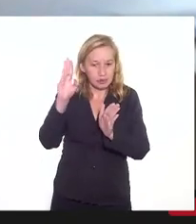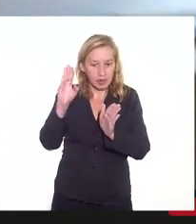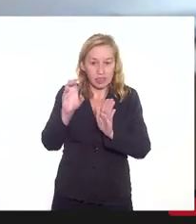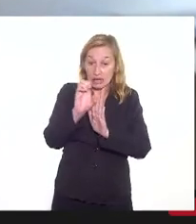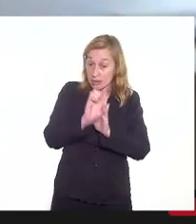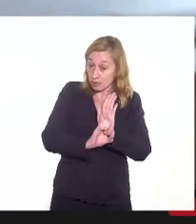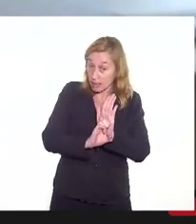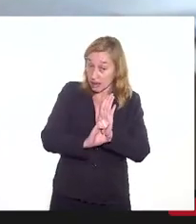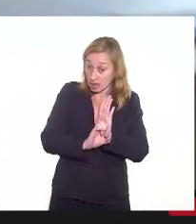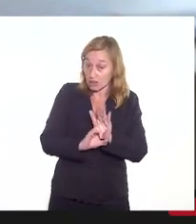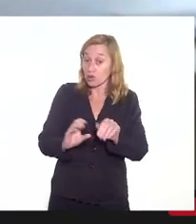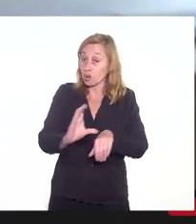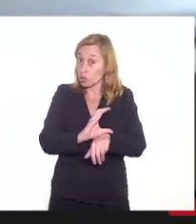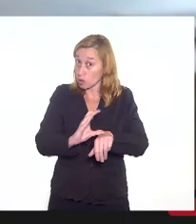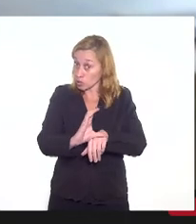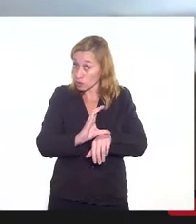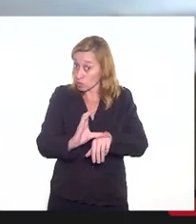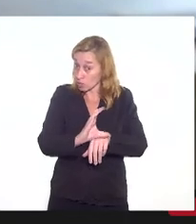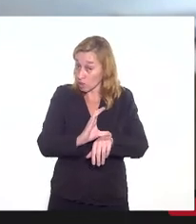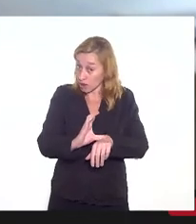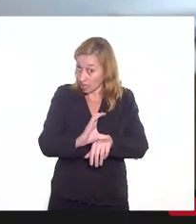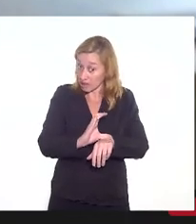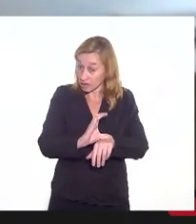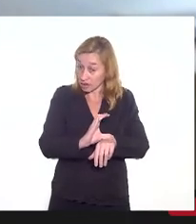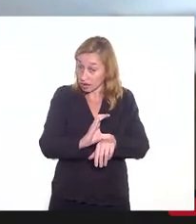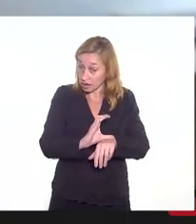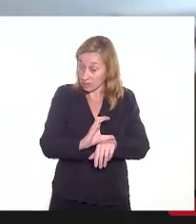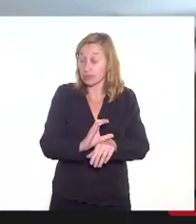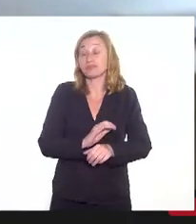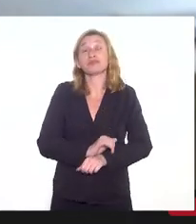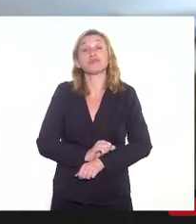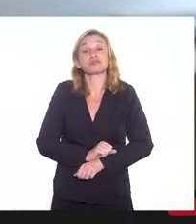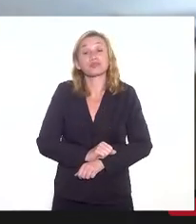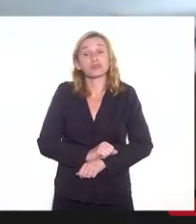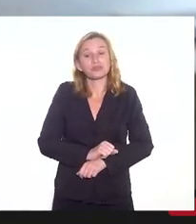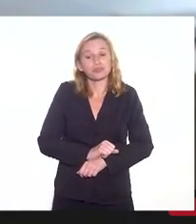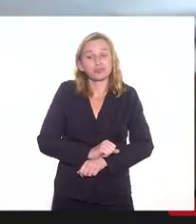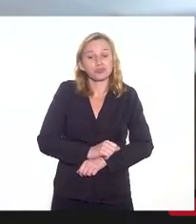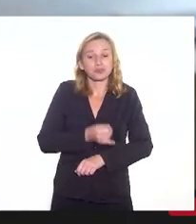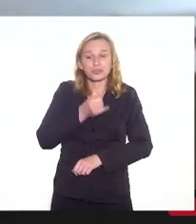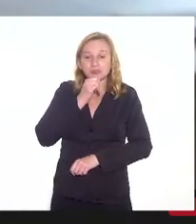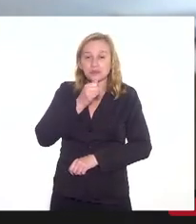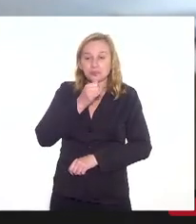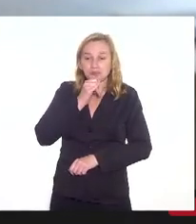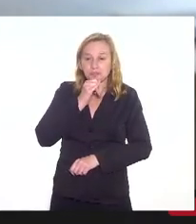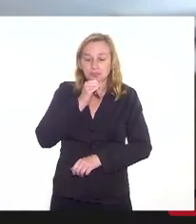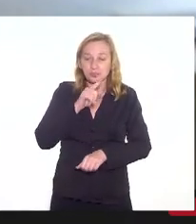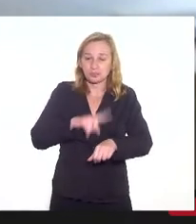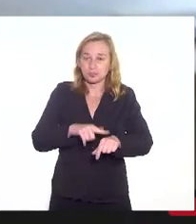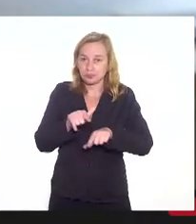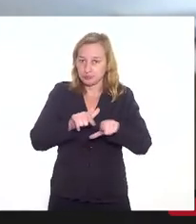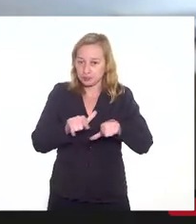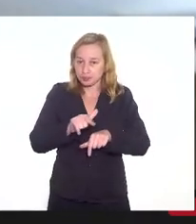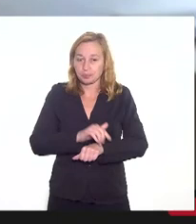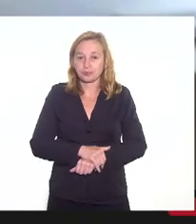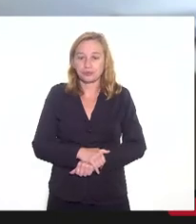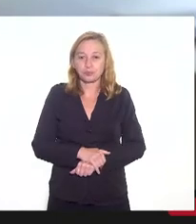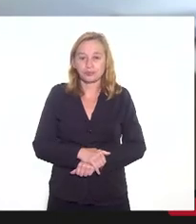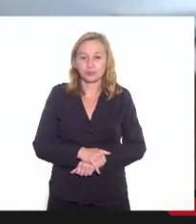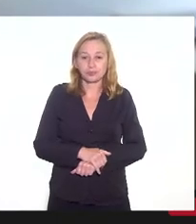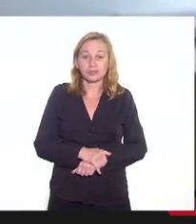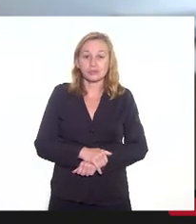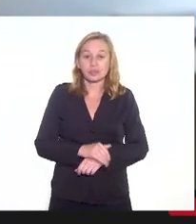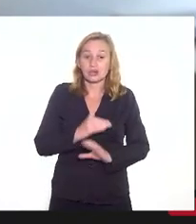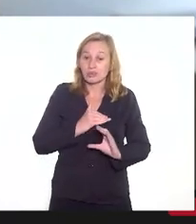constitucionais, em temas que têm que ser tratadas por emenda, por exemplo, tempo de serviço, teriam que ser